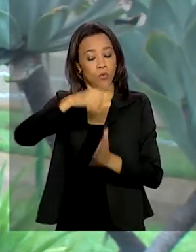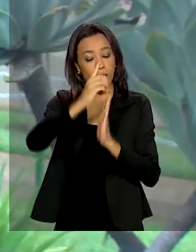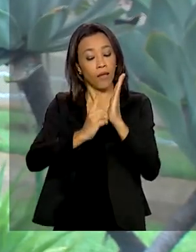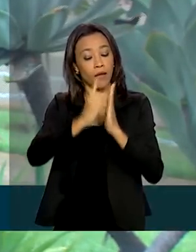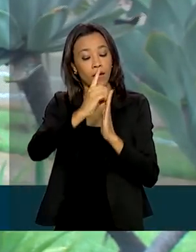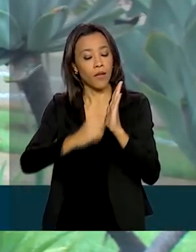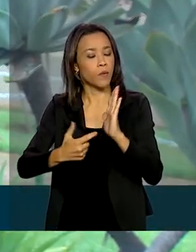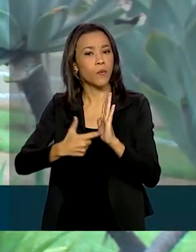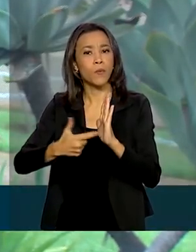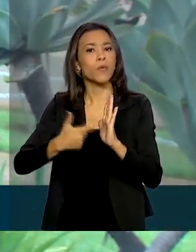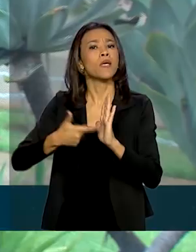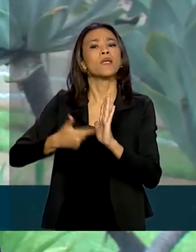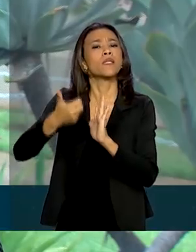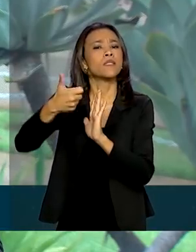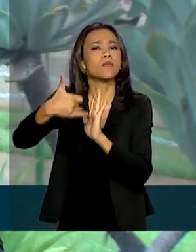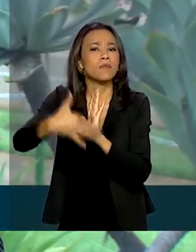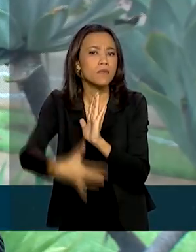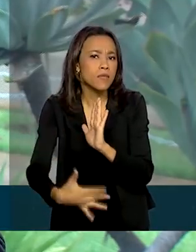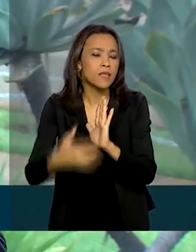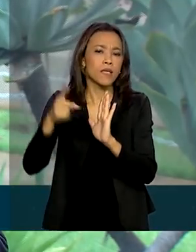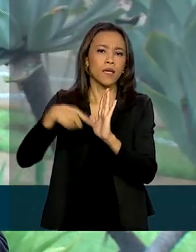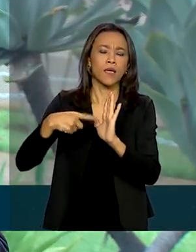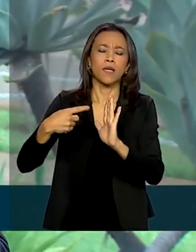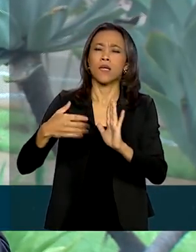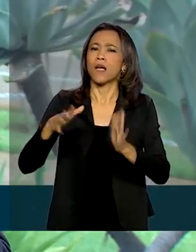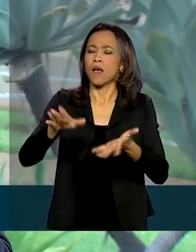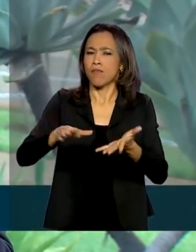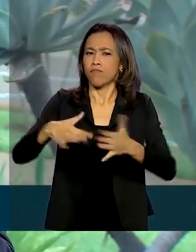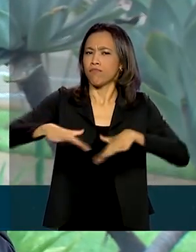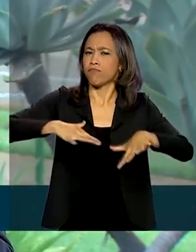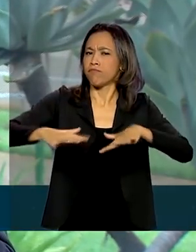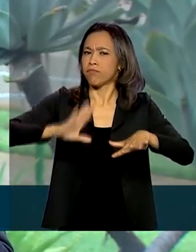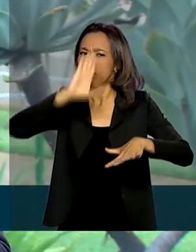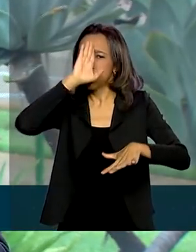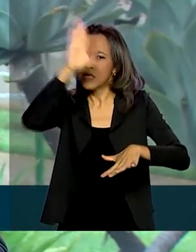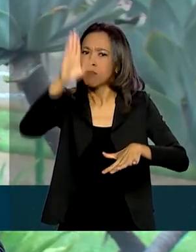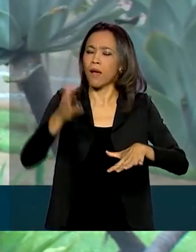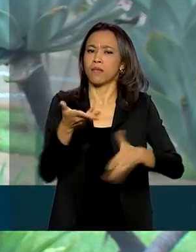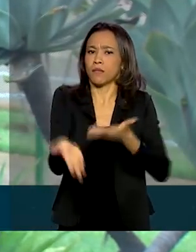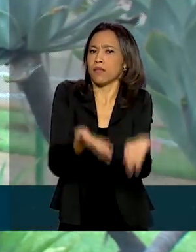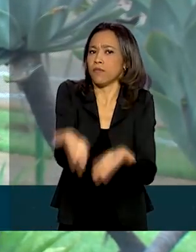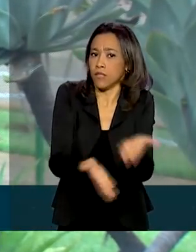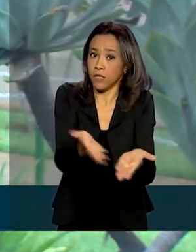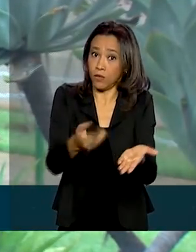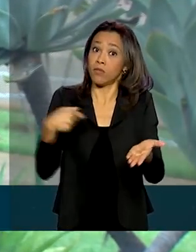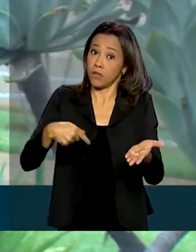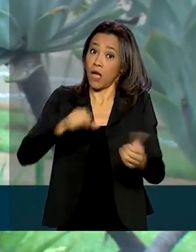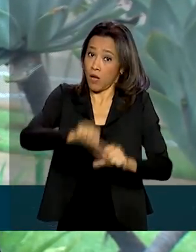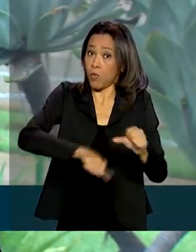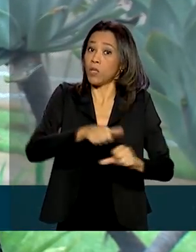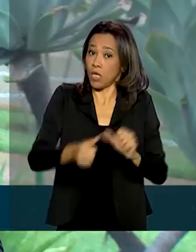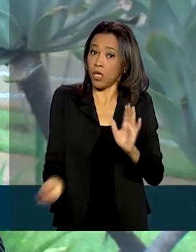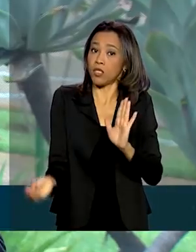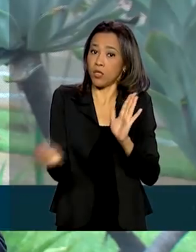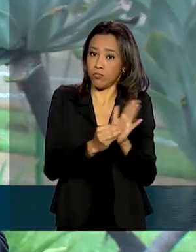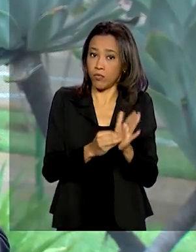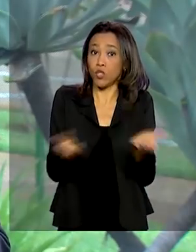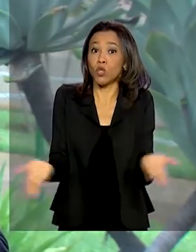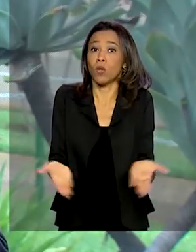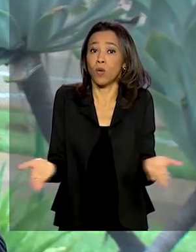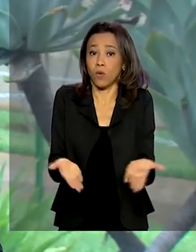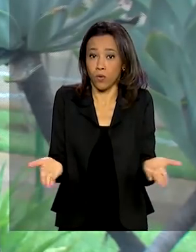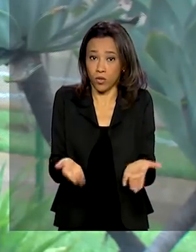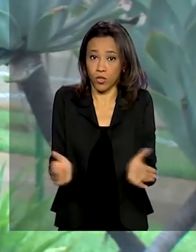define os serviços públicos e atividades essenciais. Esta alteração está no Diário Oficial da União de hoje.